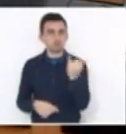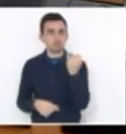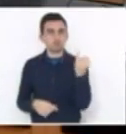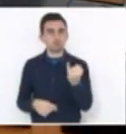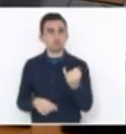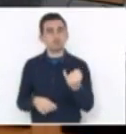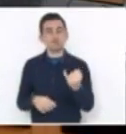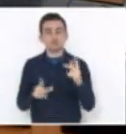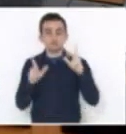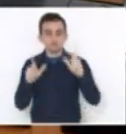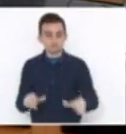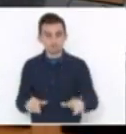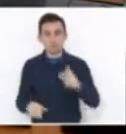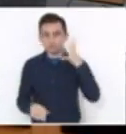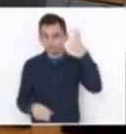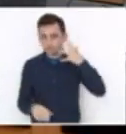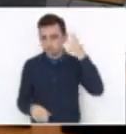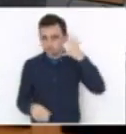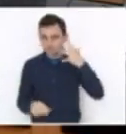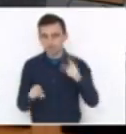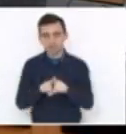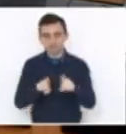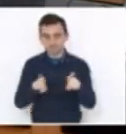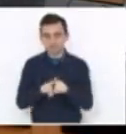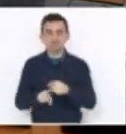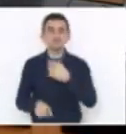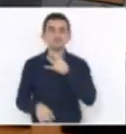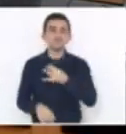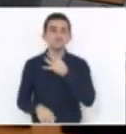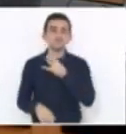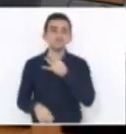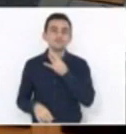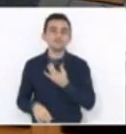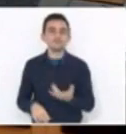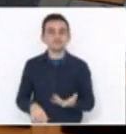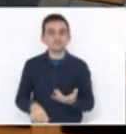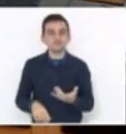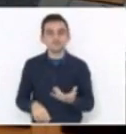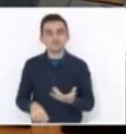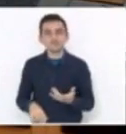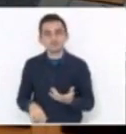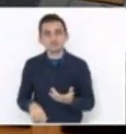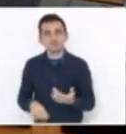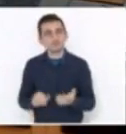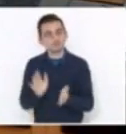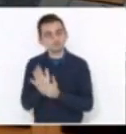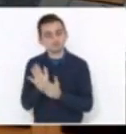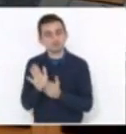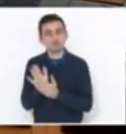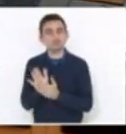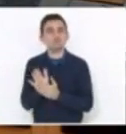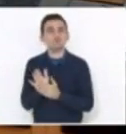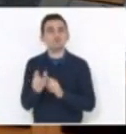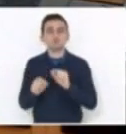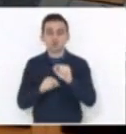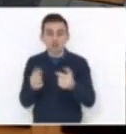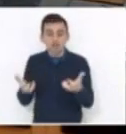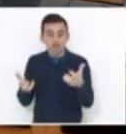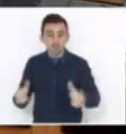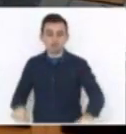deputada Ana Paula e também do deputado Cubalquini, imbuído sempre no propósito de fazer o melhor.